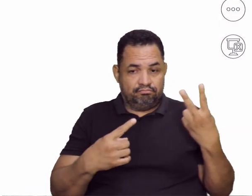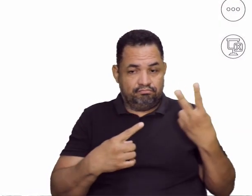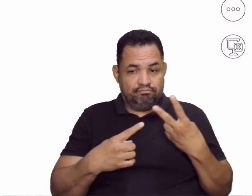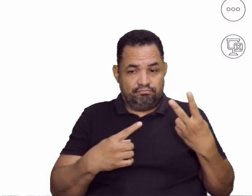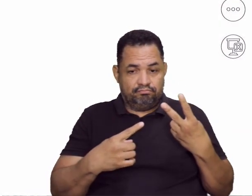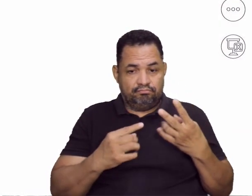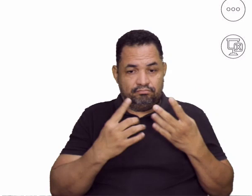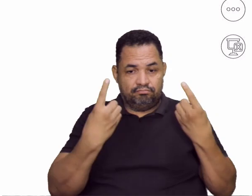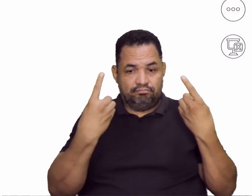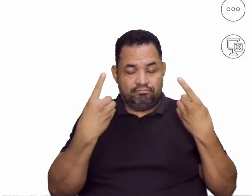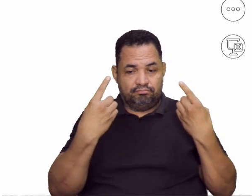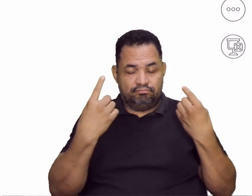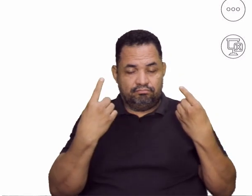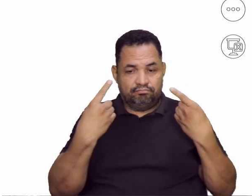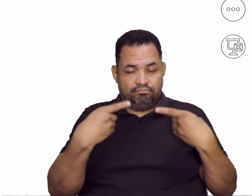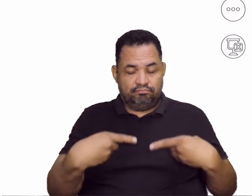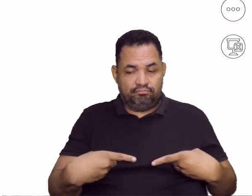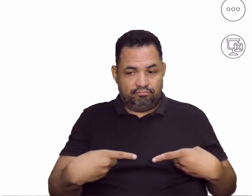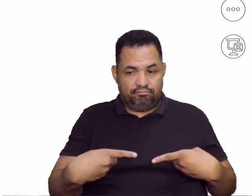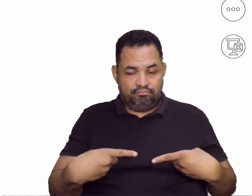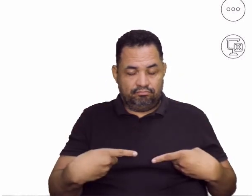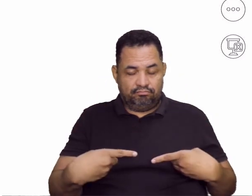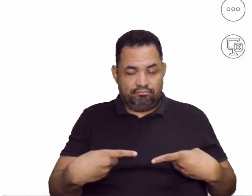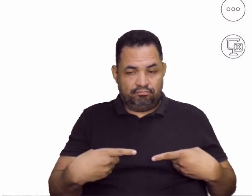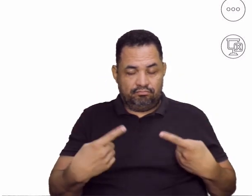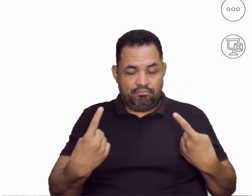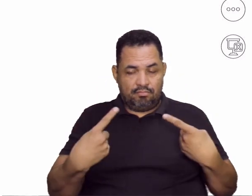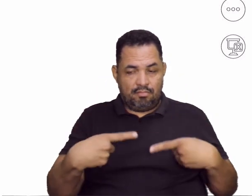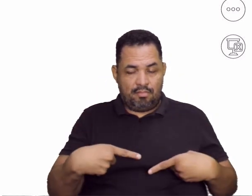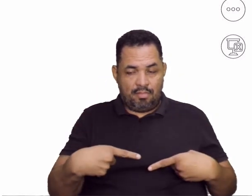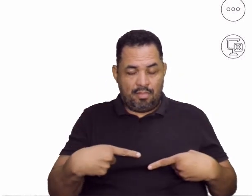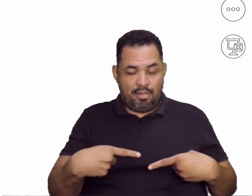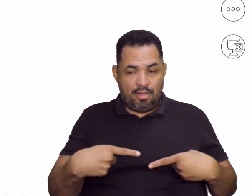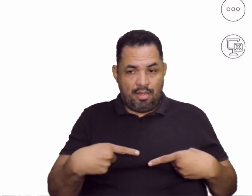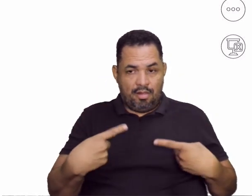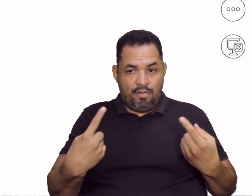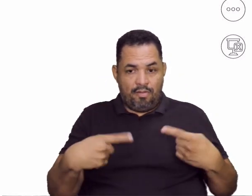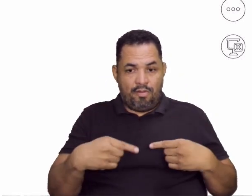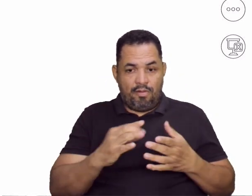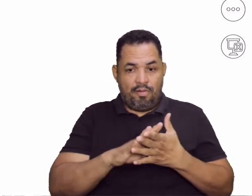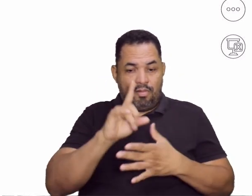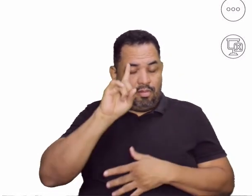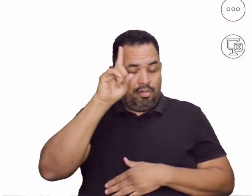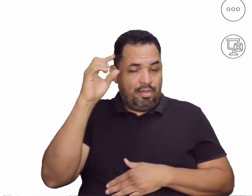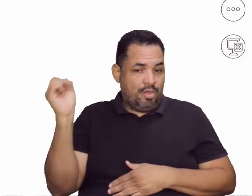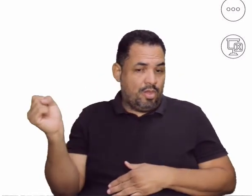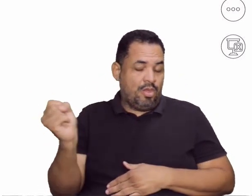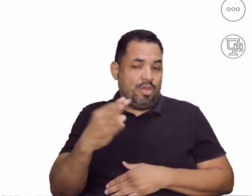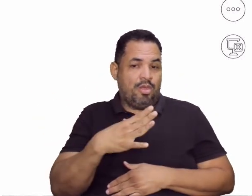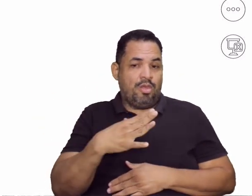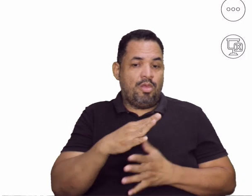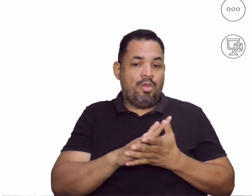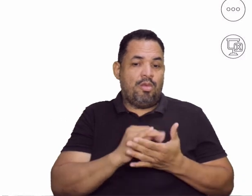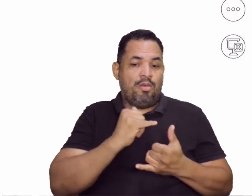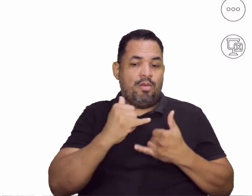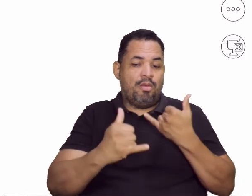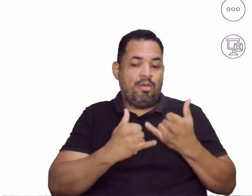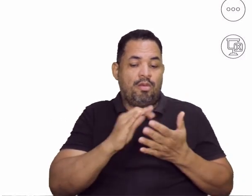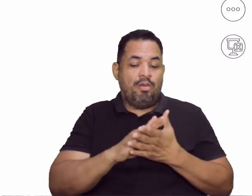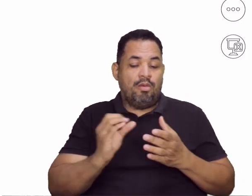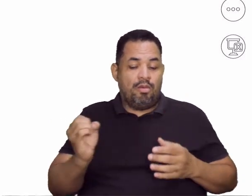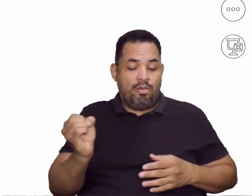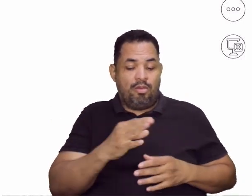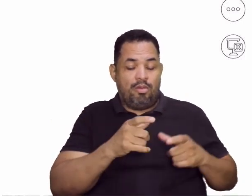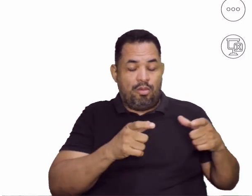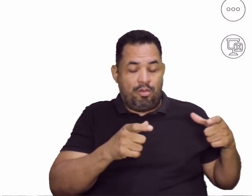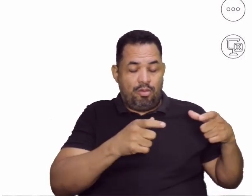um desafio aqui para vocês, que será, vocês terão aí que inventar um novo jogo de forma coletiva ou